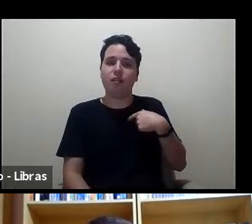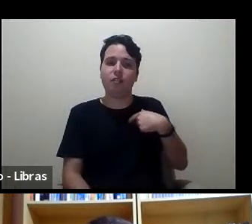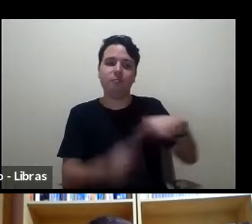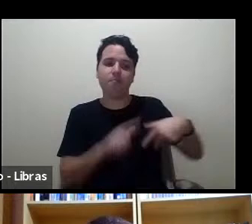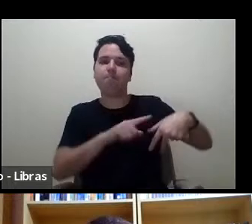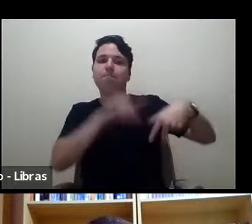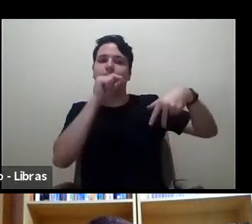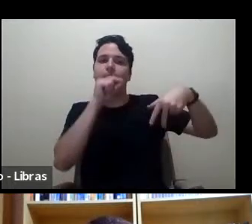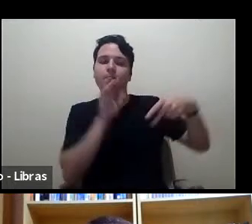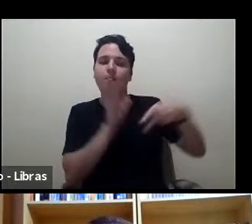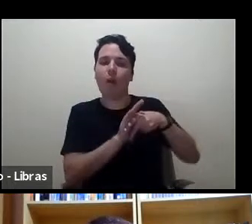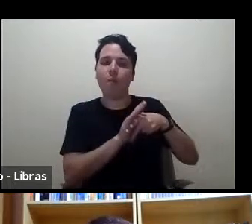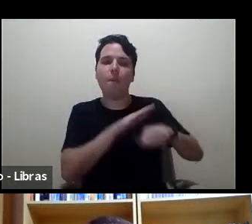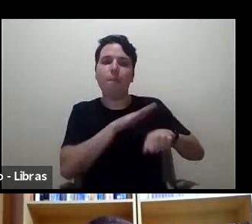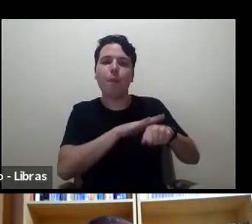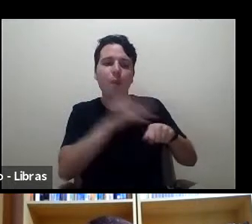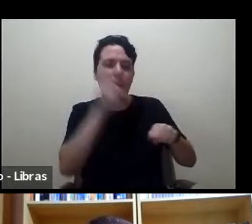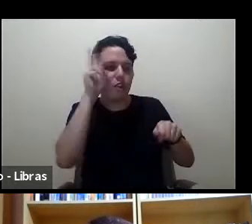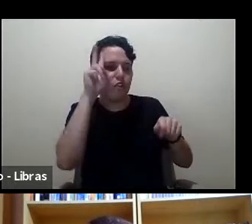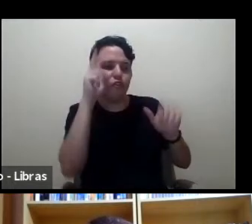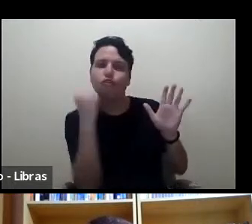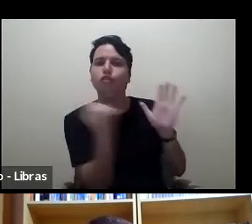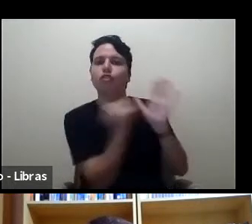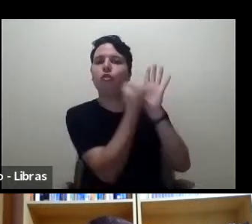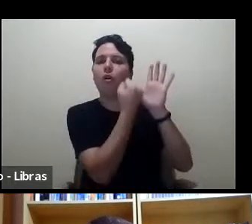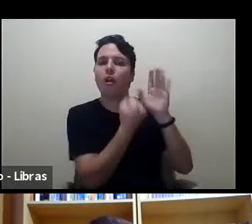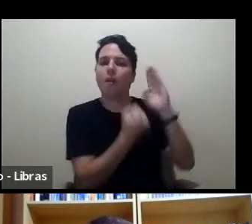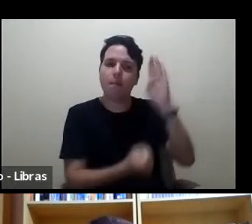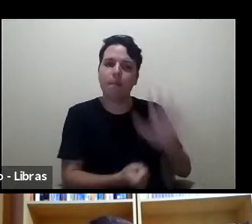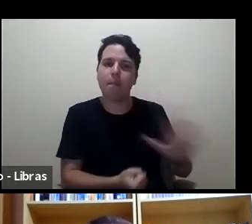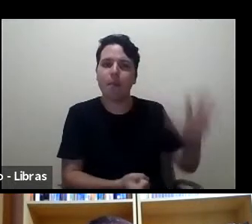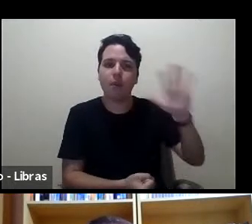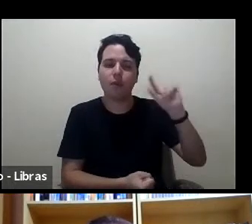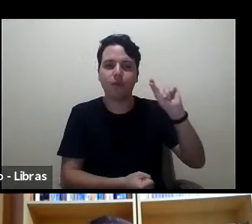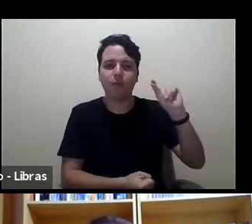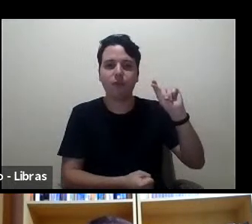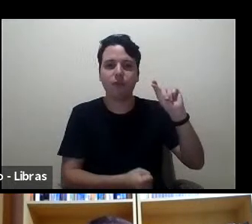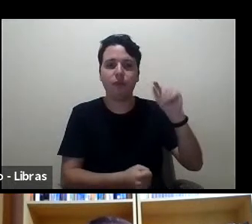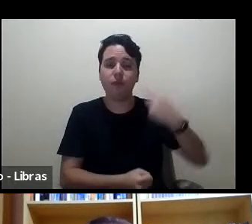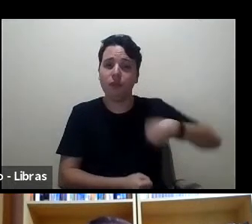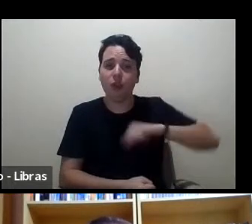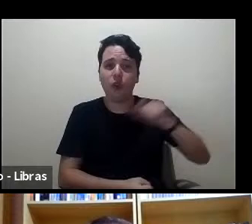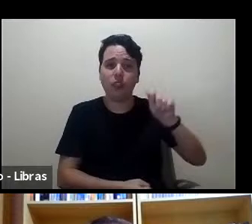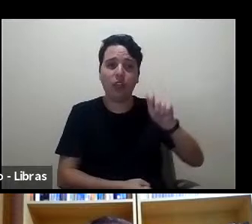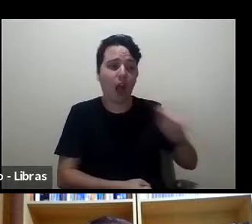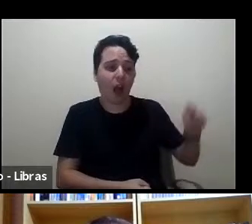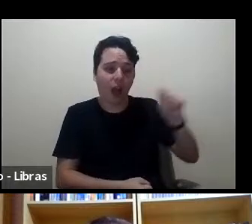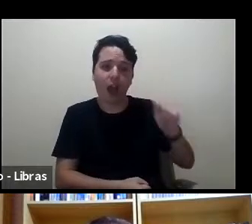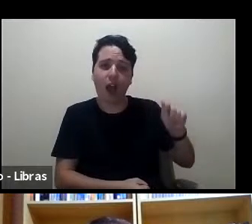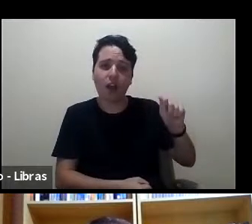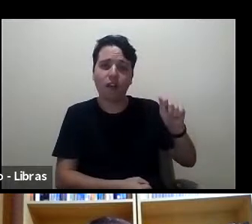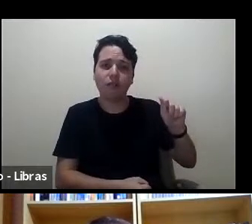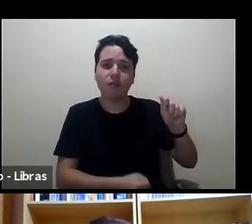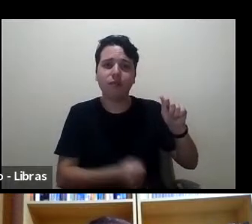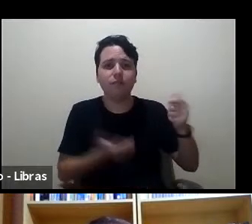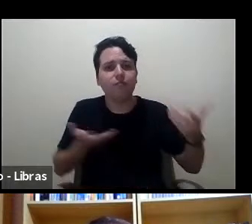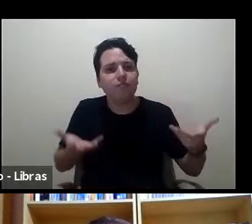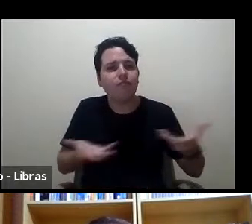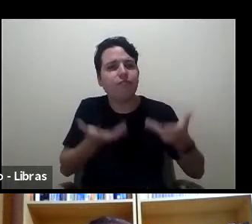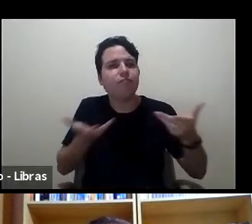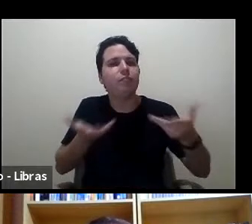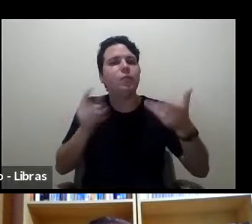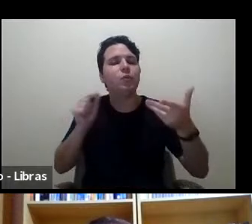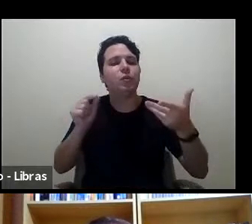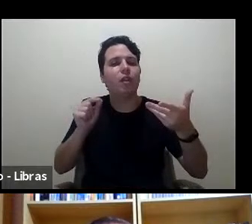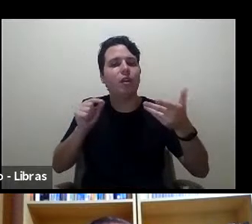histórico no Brasil em que a gente tem a nossa associação promovendo este gênero